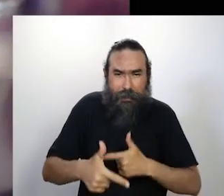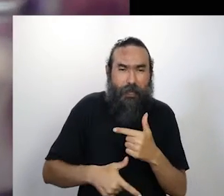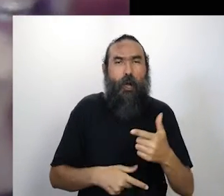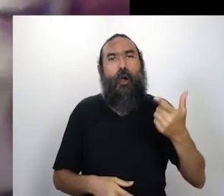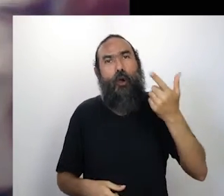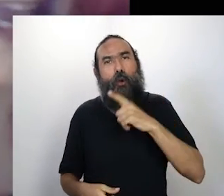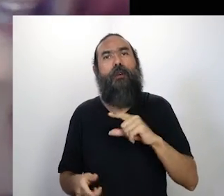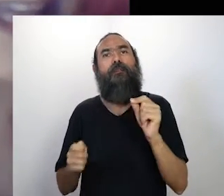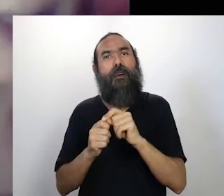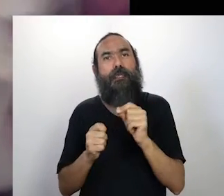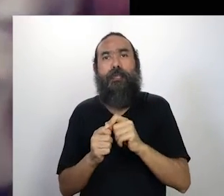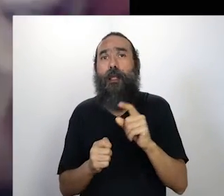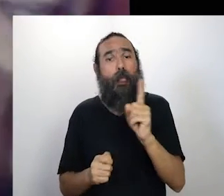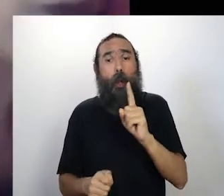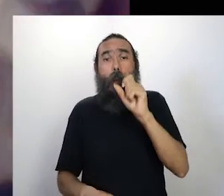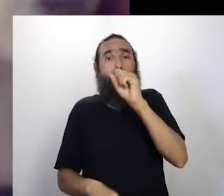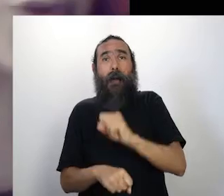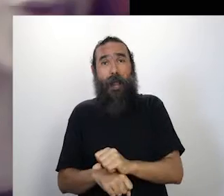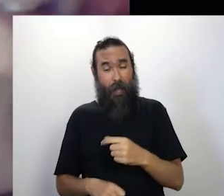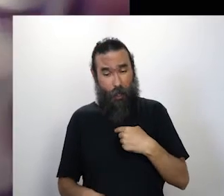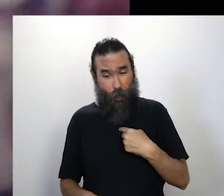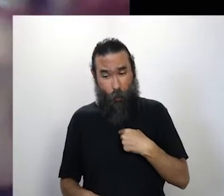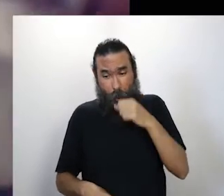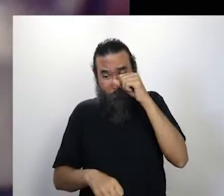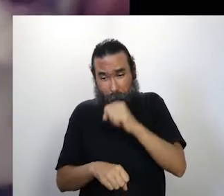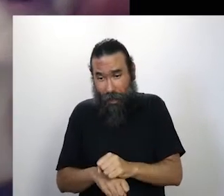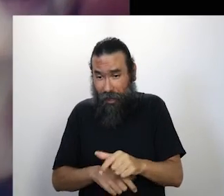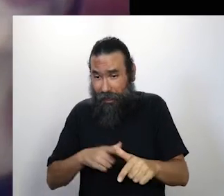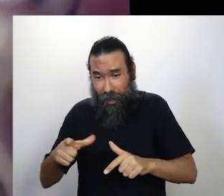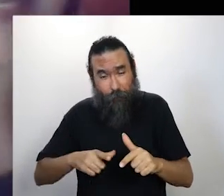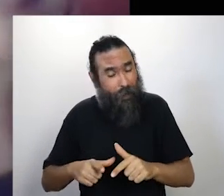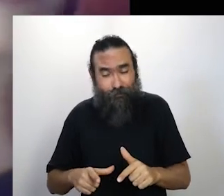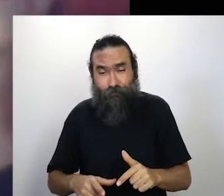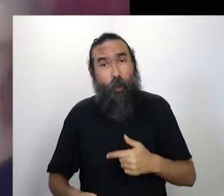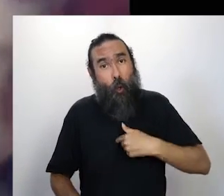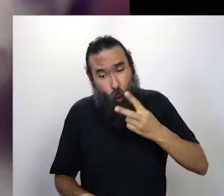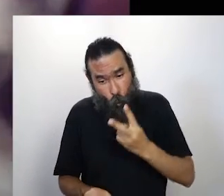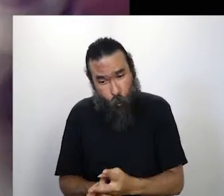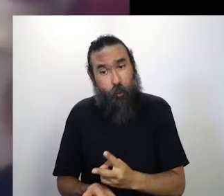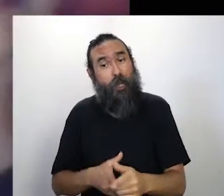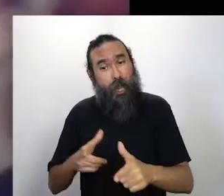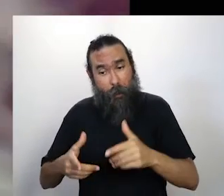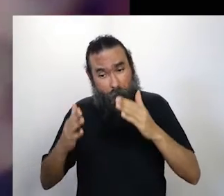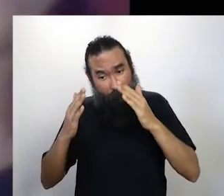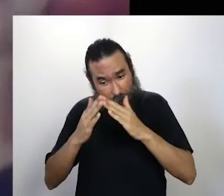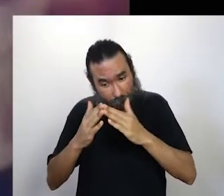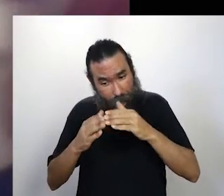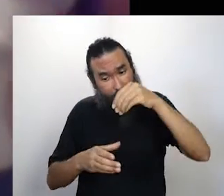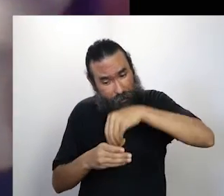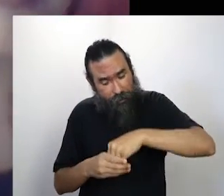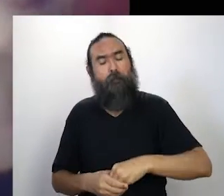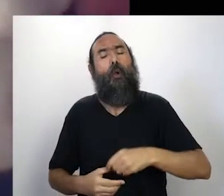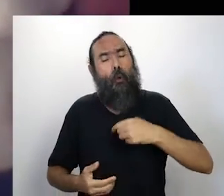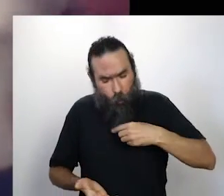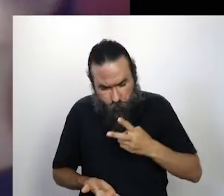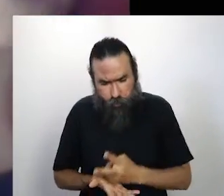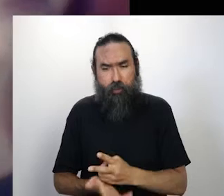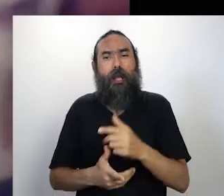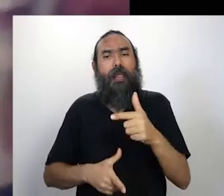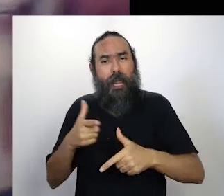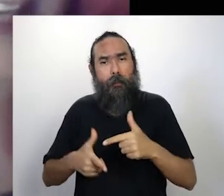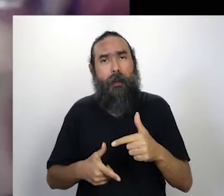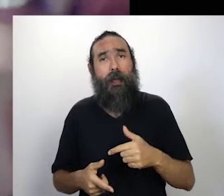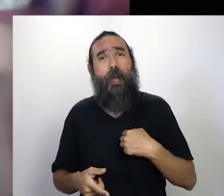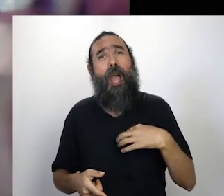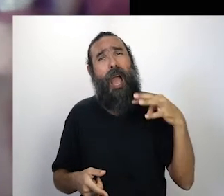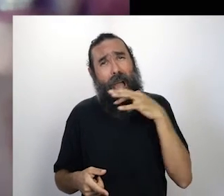fazer e não parar, eu não parei um minuto, como a Andrea falou, eu estou em casa, mas estou trabalhando, trabalhando, acho que até mais do